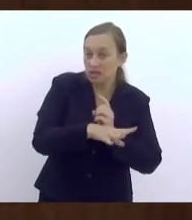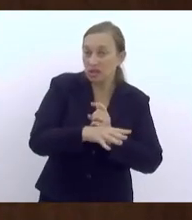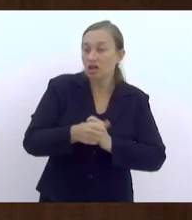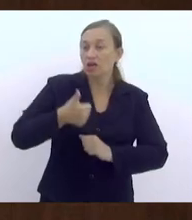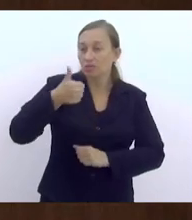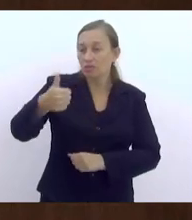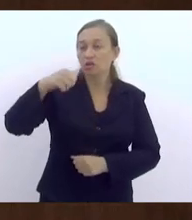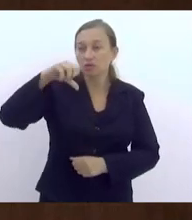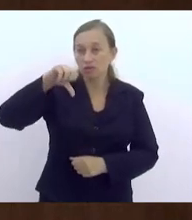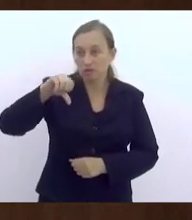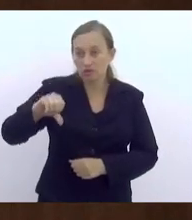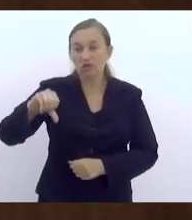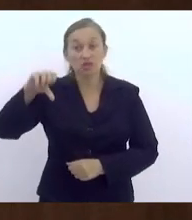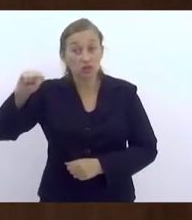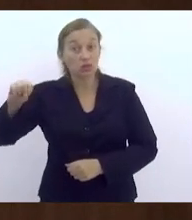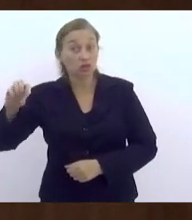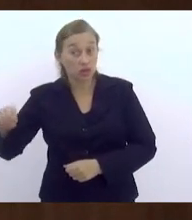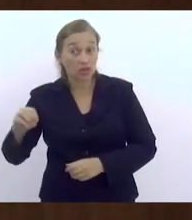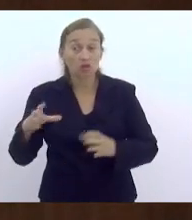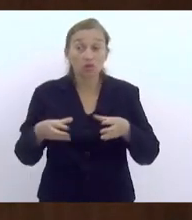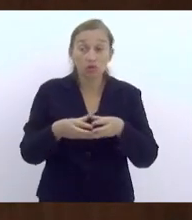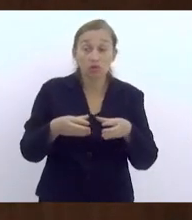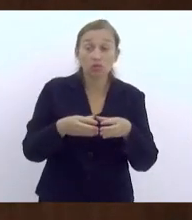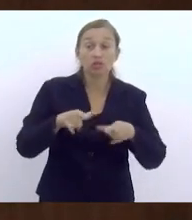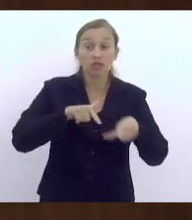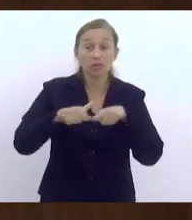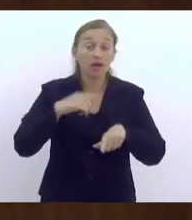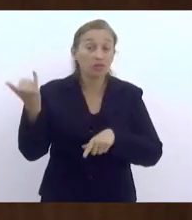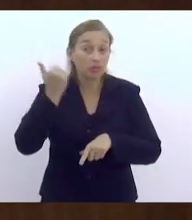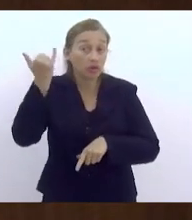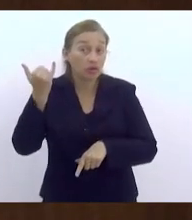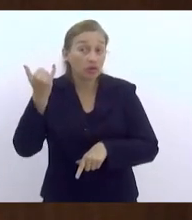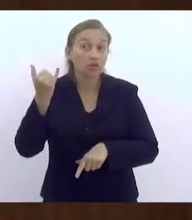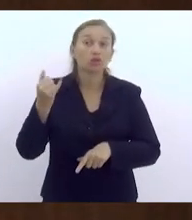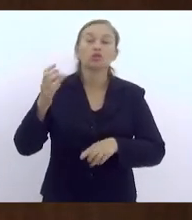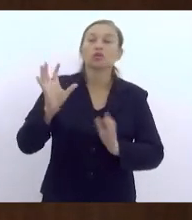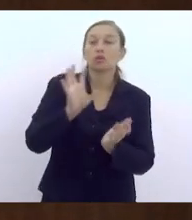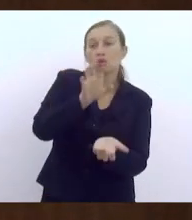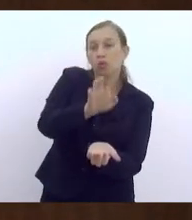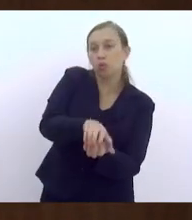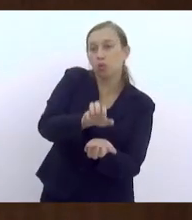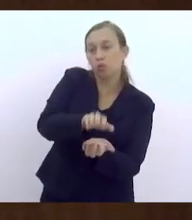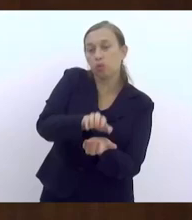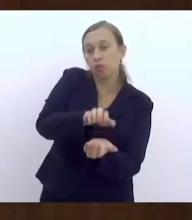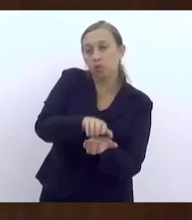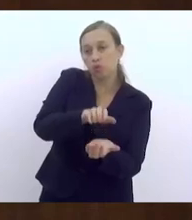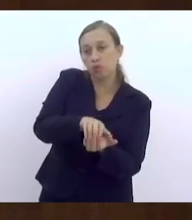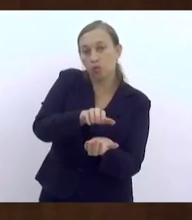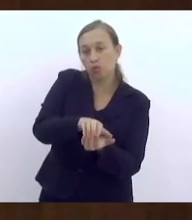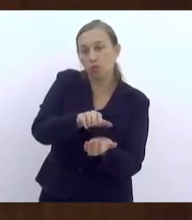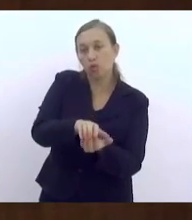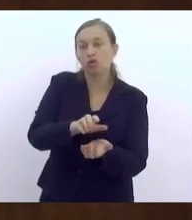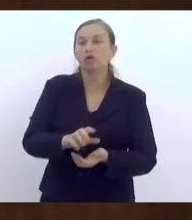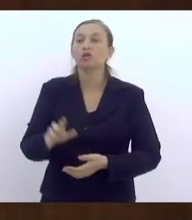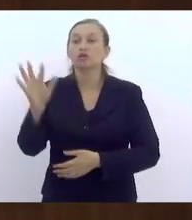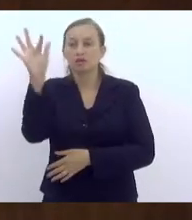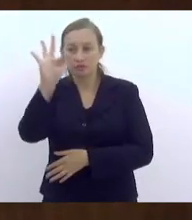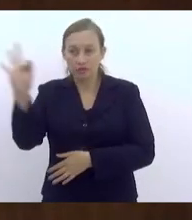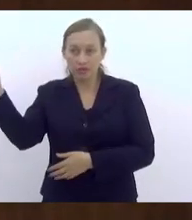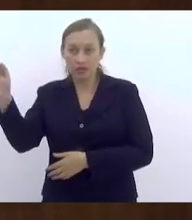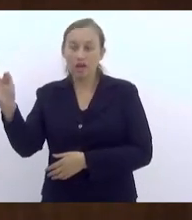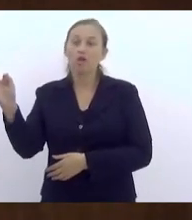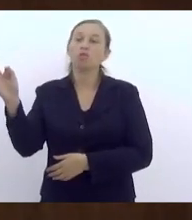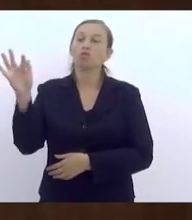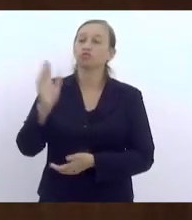1980, um grupo de trabalho muito importante na Universidade Federal de Pernambuco, que trabalha sobre essa